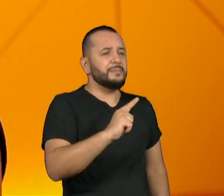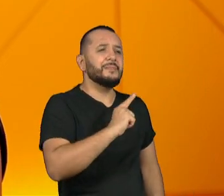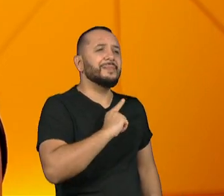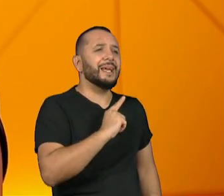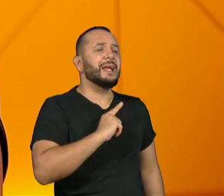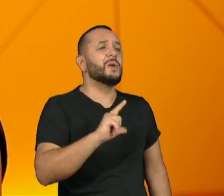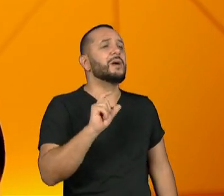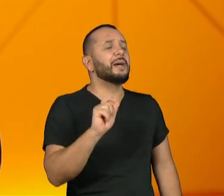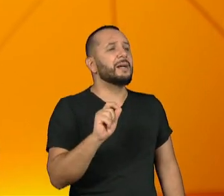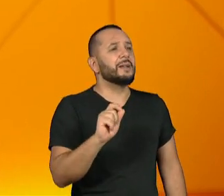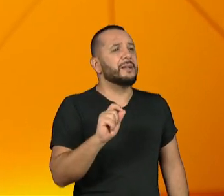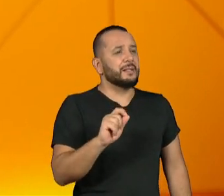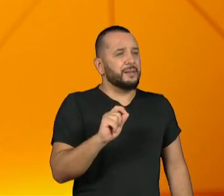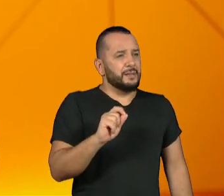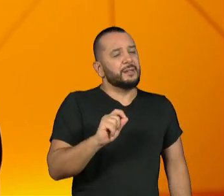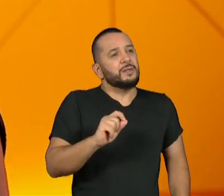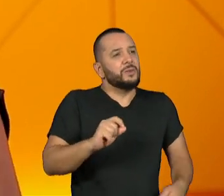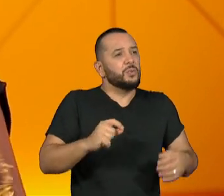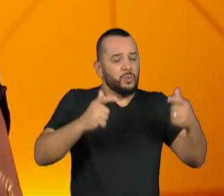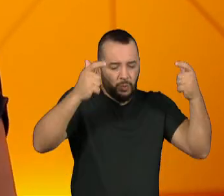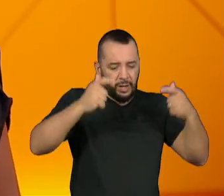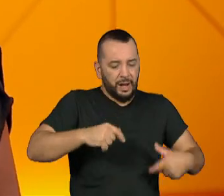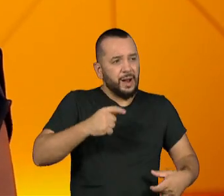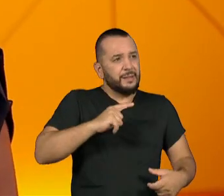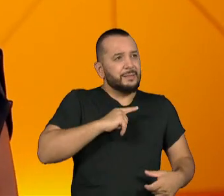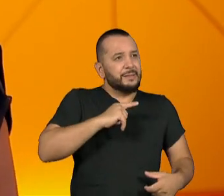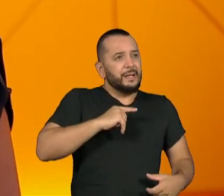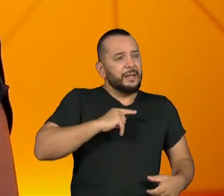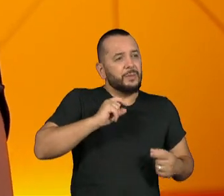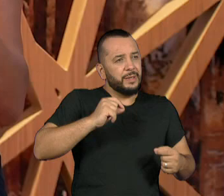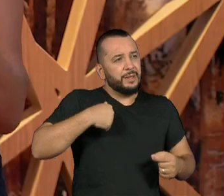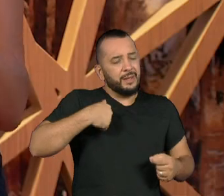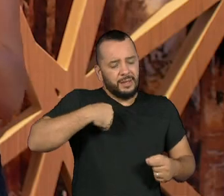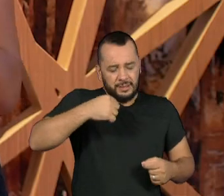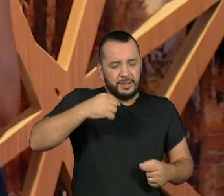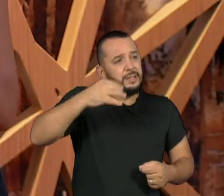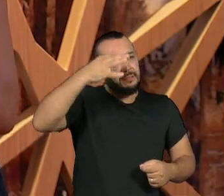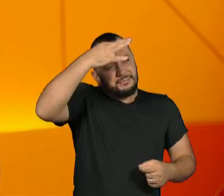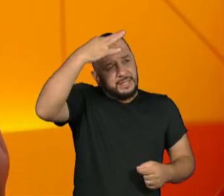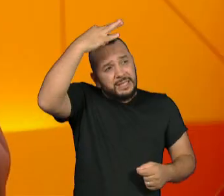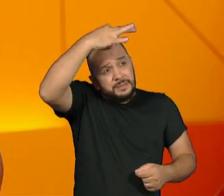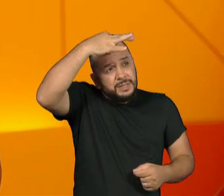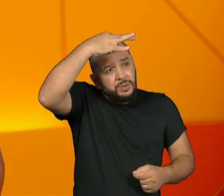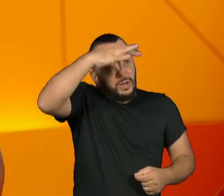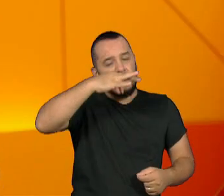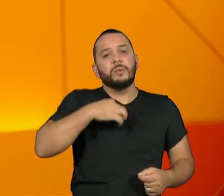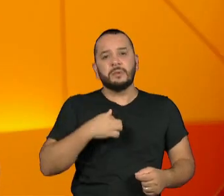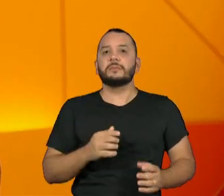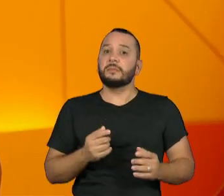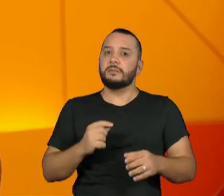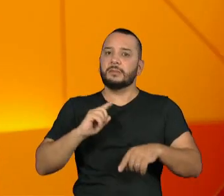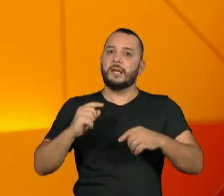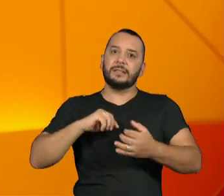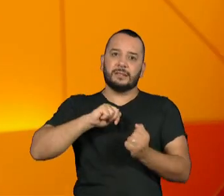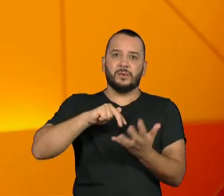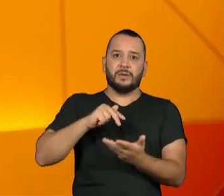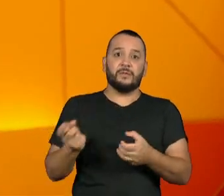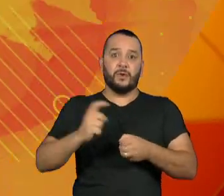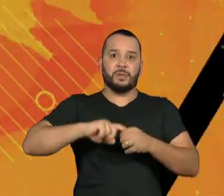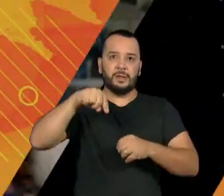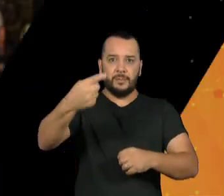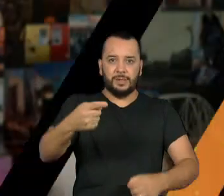onde a espiritualidade possa preencher, né? Um lugar saudável e seguro. Estação livre volta daqui a pouquinho.